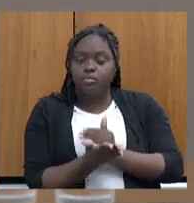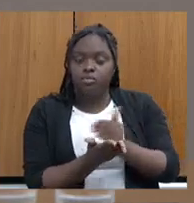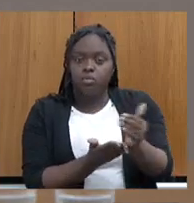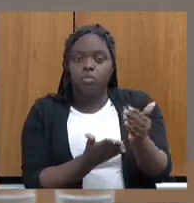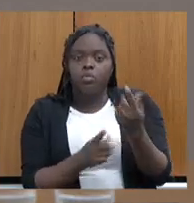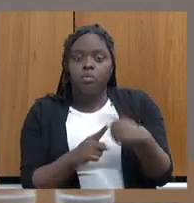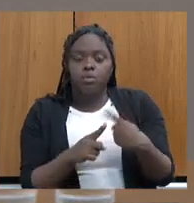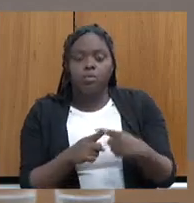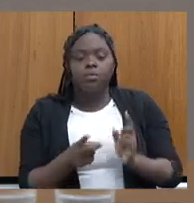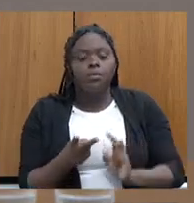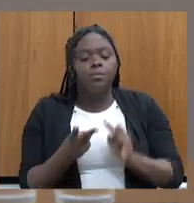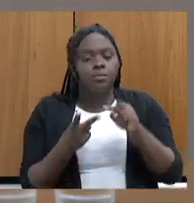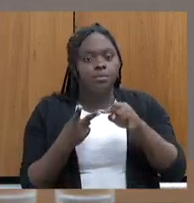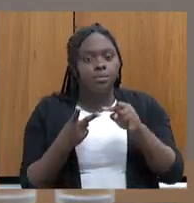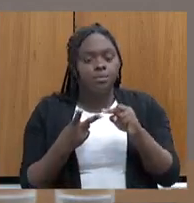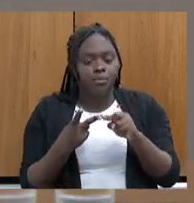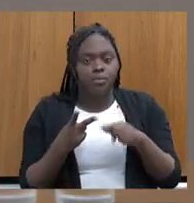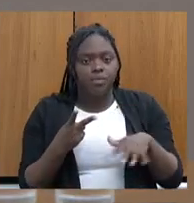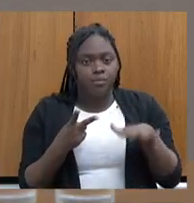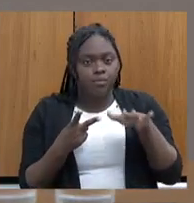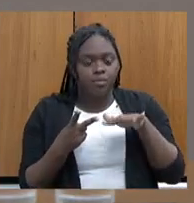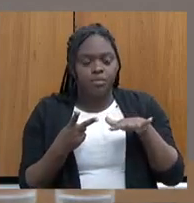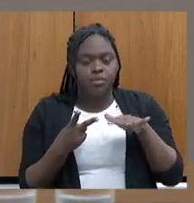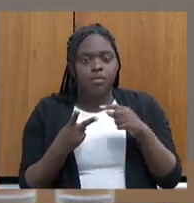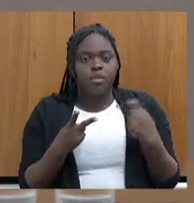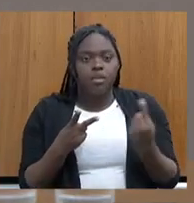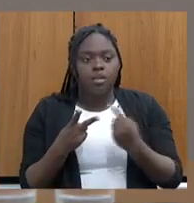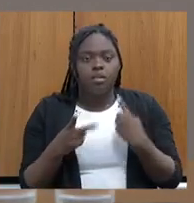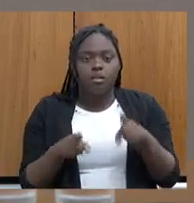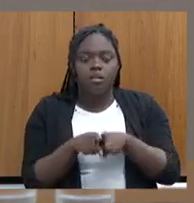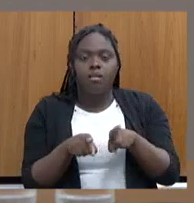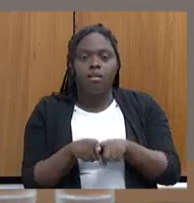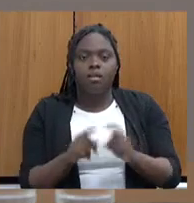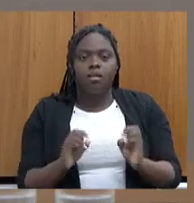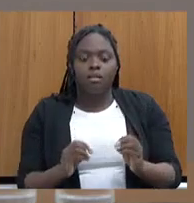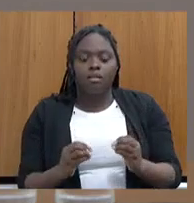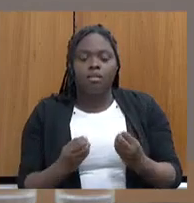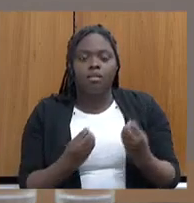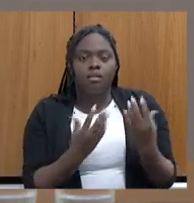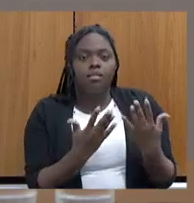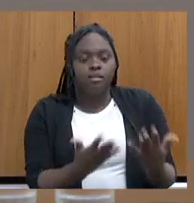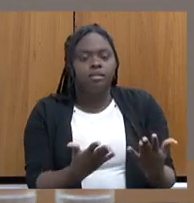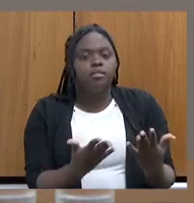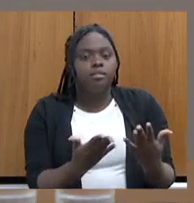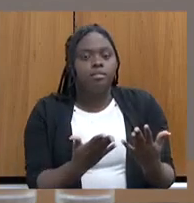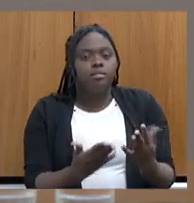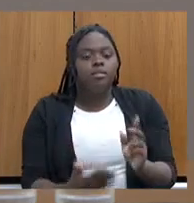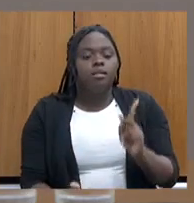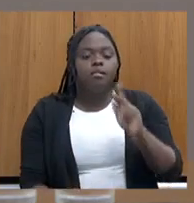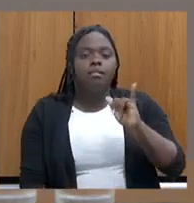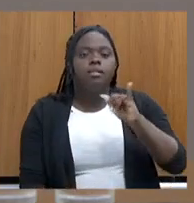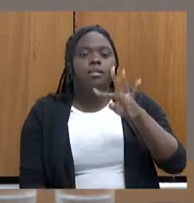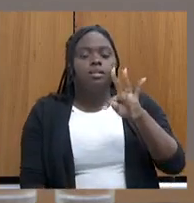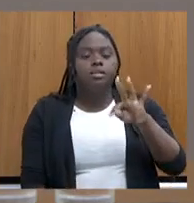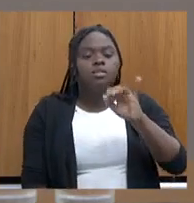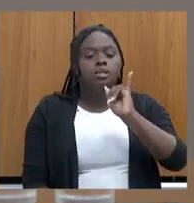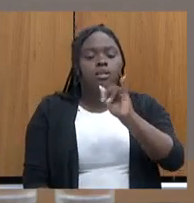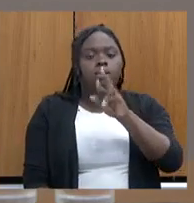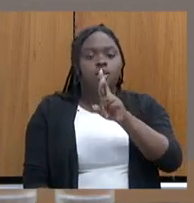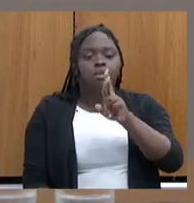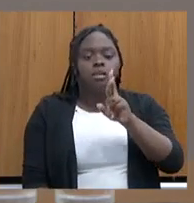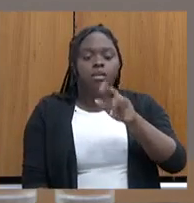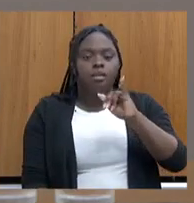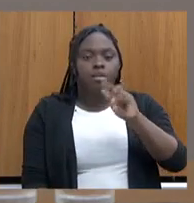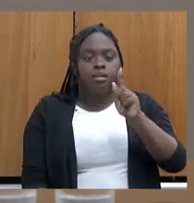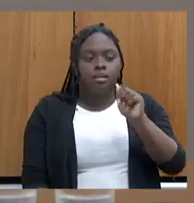quê? A segunda questão, a gente também fez doação de kit de irrigação. Para 134 kits entregues em